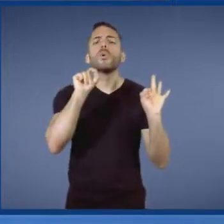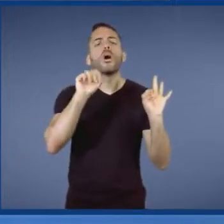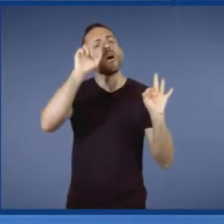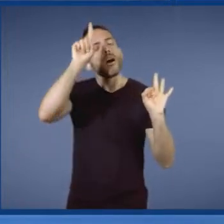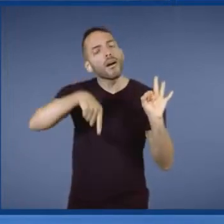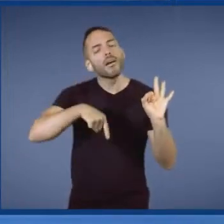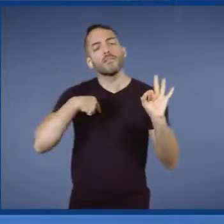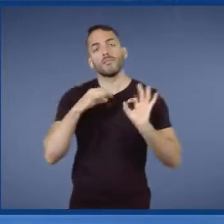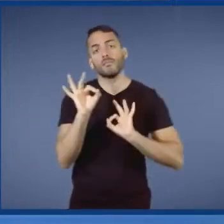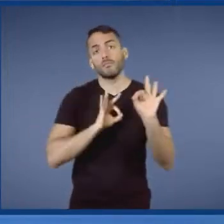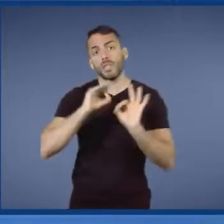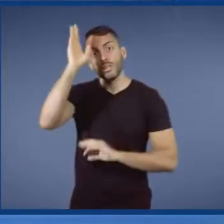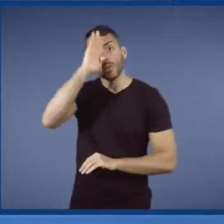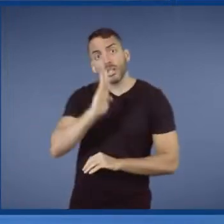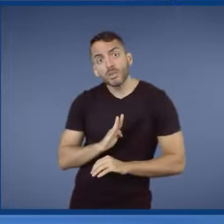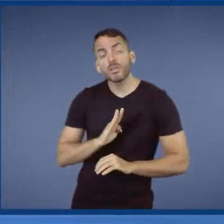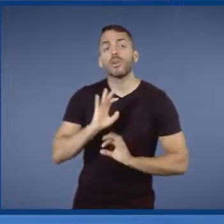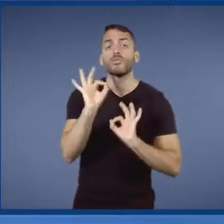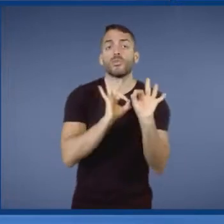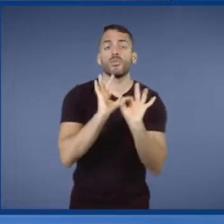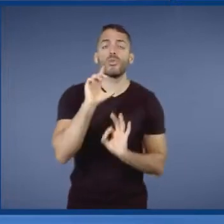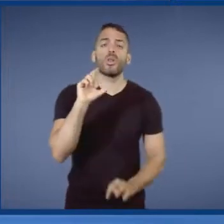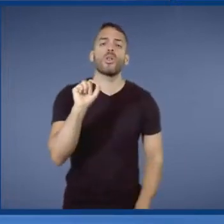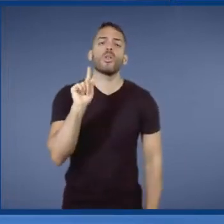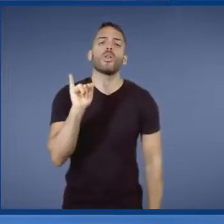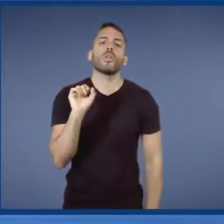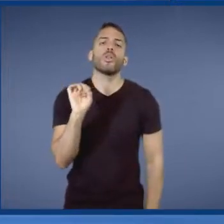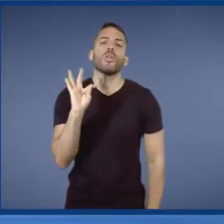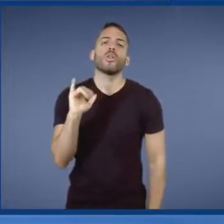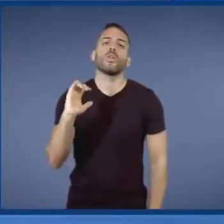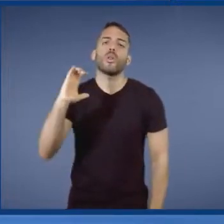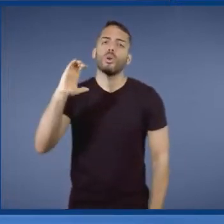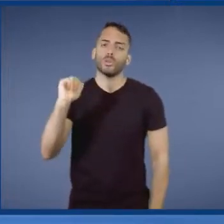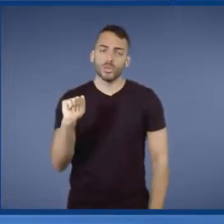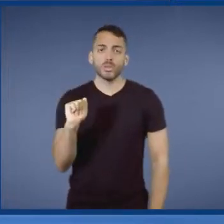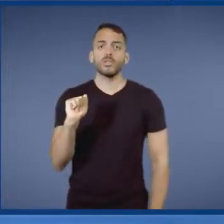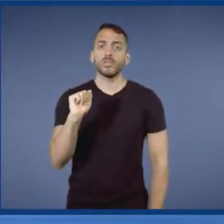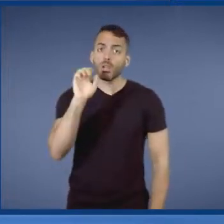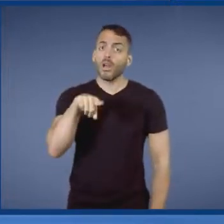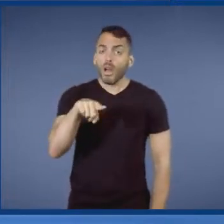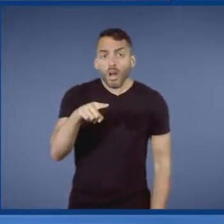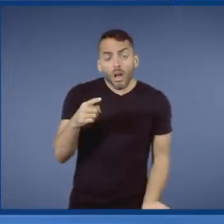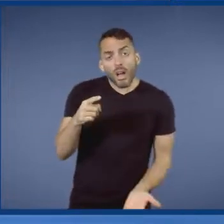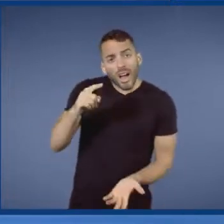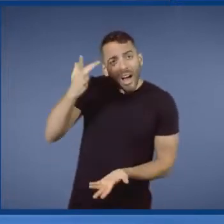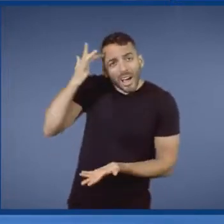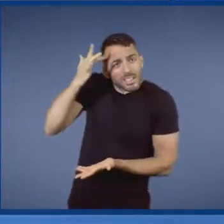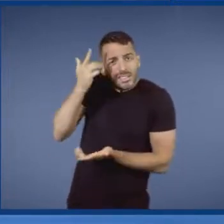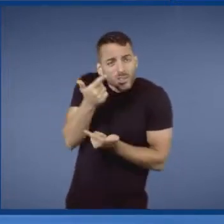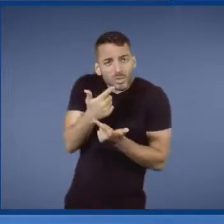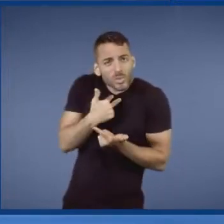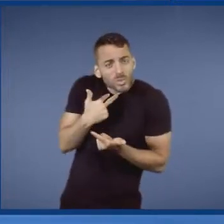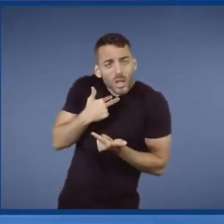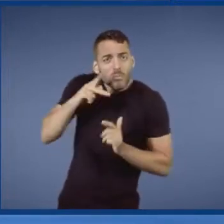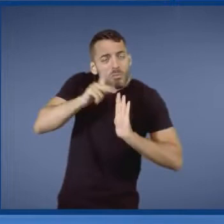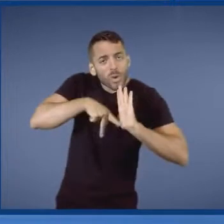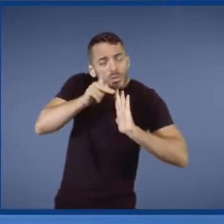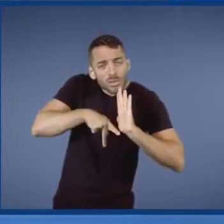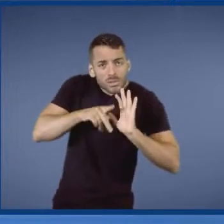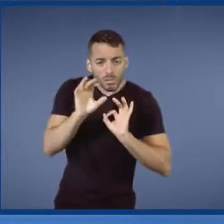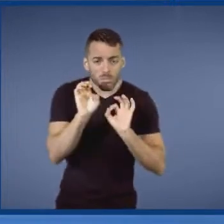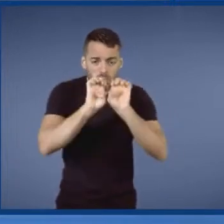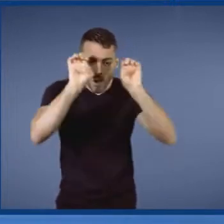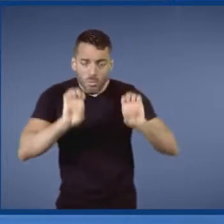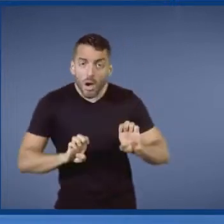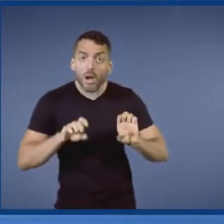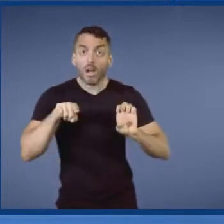Logística. E é falso. Quem não sabe ou quem não acredita que a gente hoje pode estruturar bons projetos. Os projetos brasileiros estão entre os mais